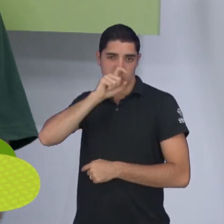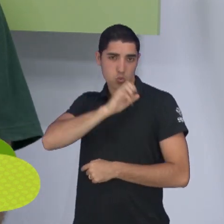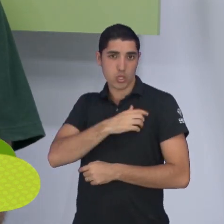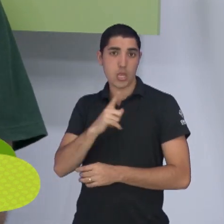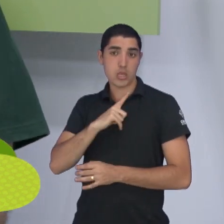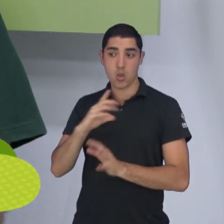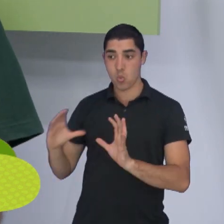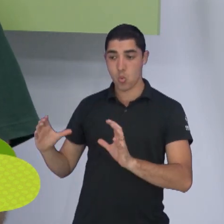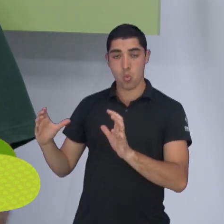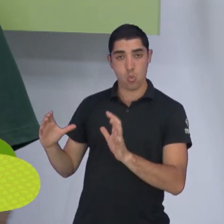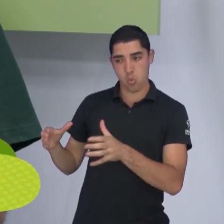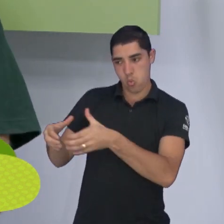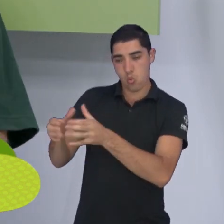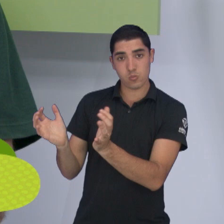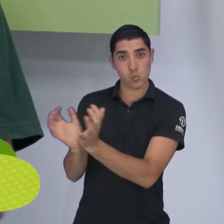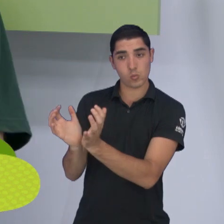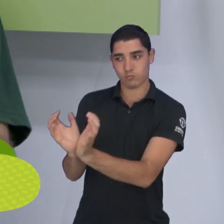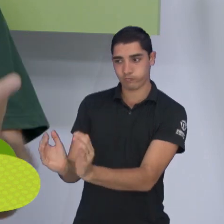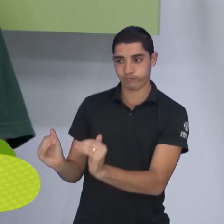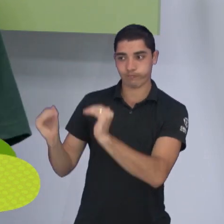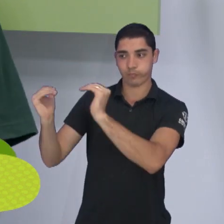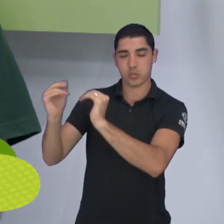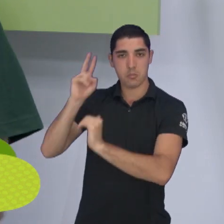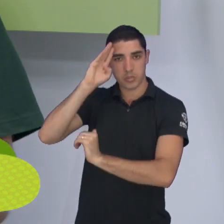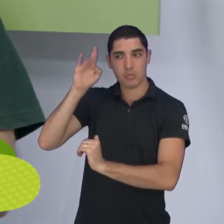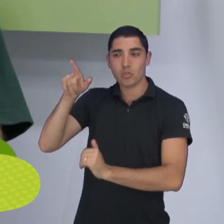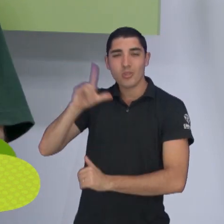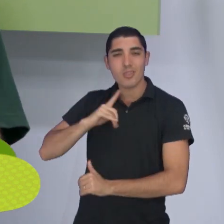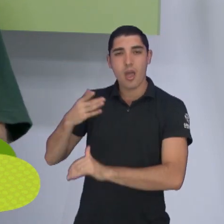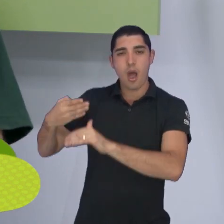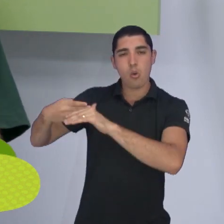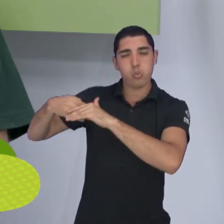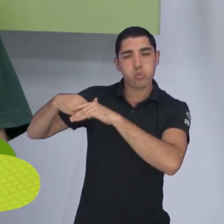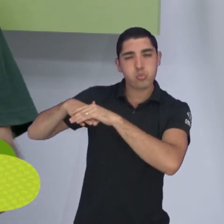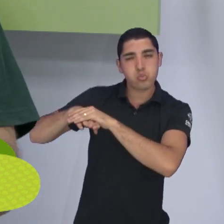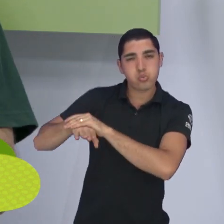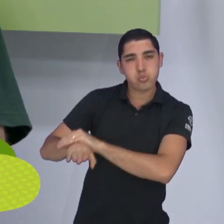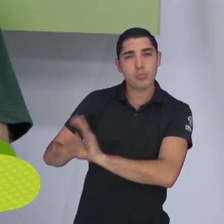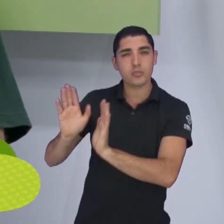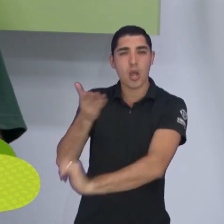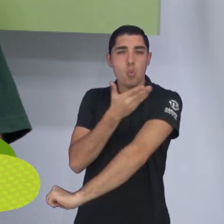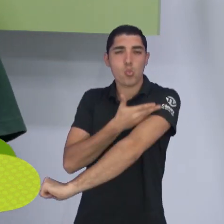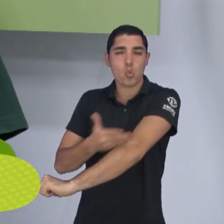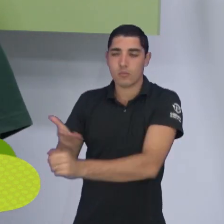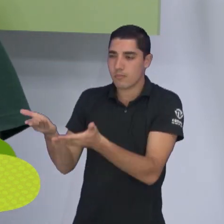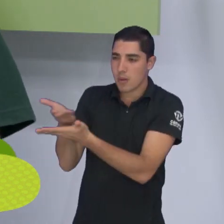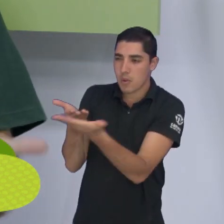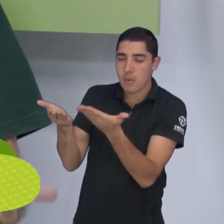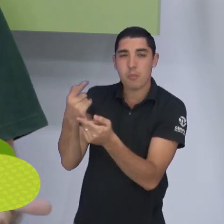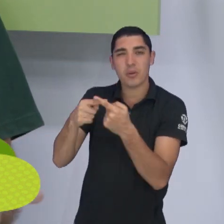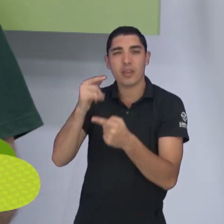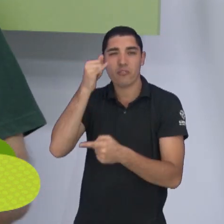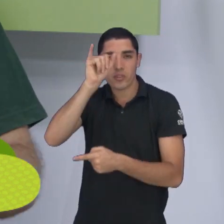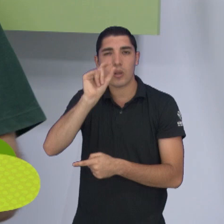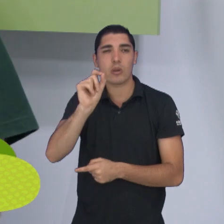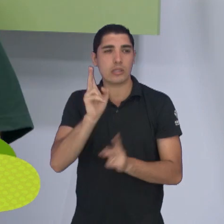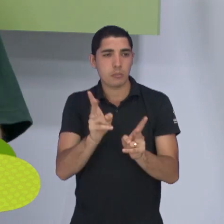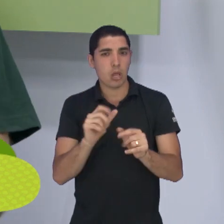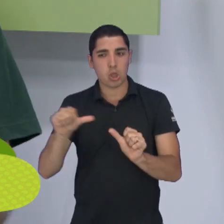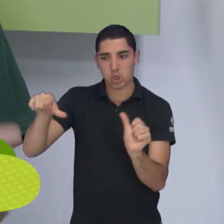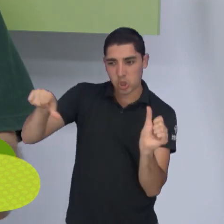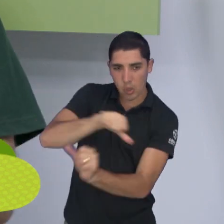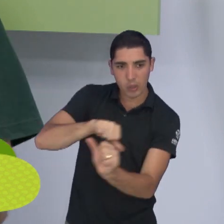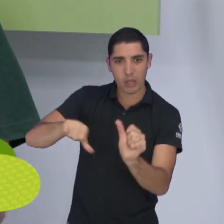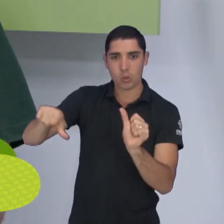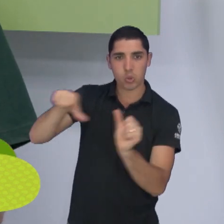vai ser entrosado, que entrosa, que está bem entrosado, para não ficar toda hora trocando também, porque se trocar toda hora também, o time nenhum entrosa. E